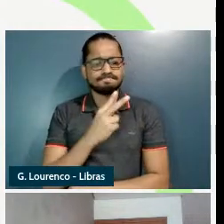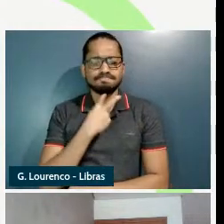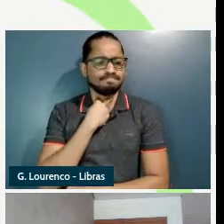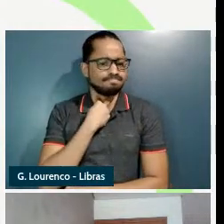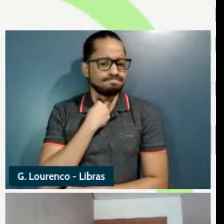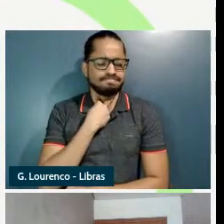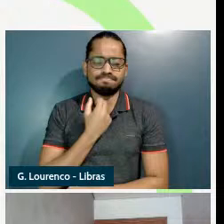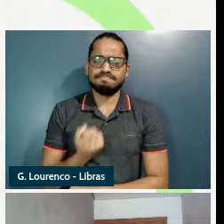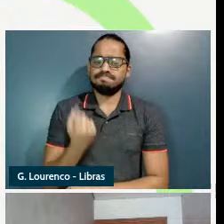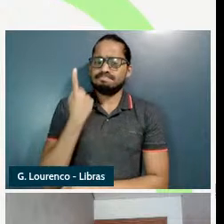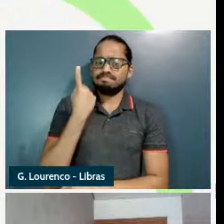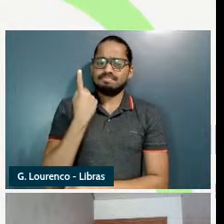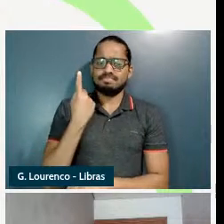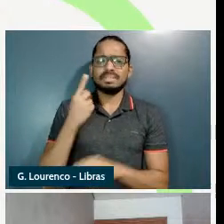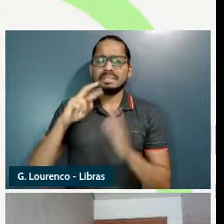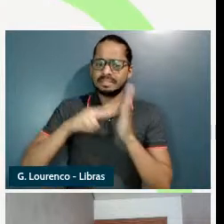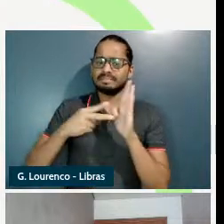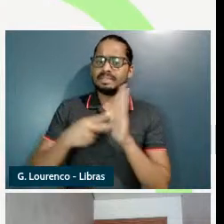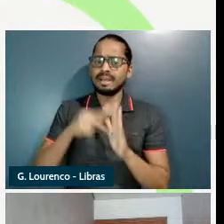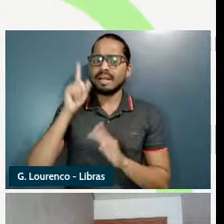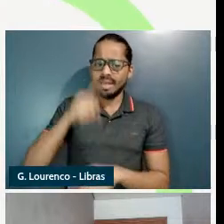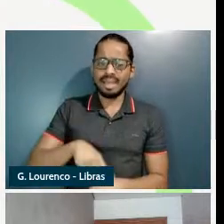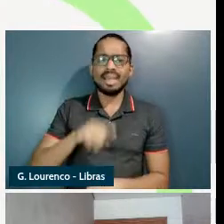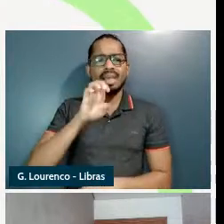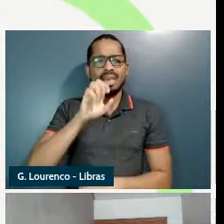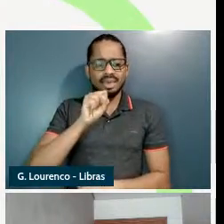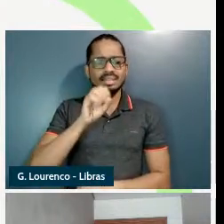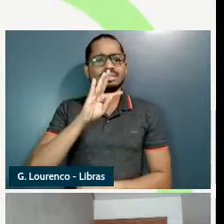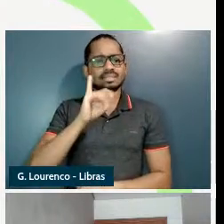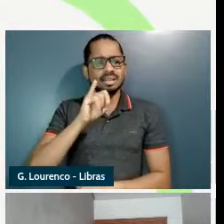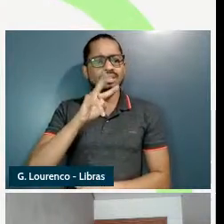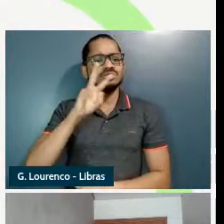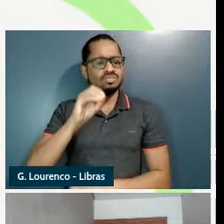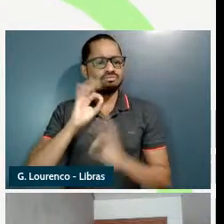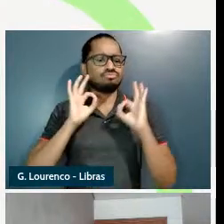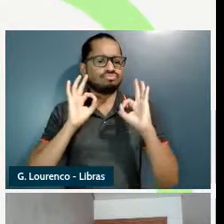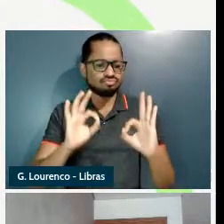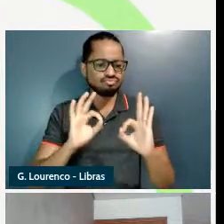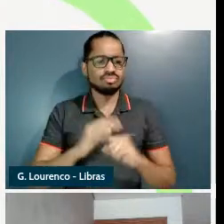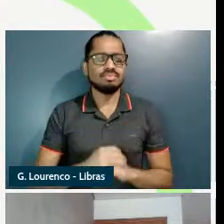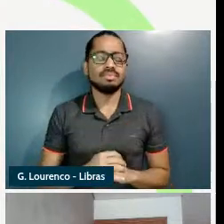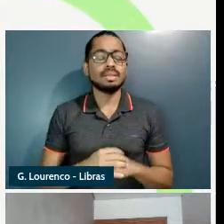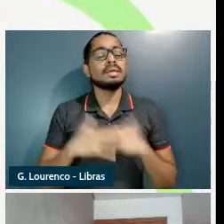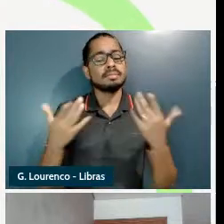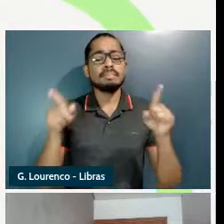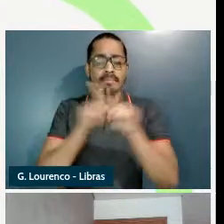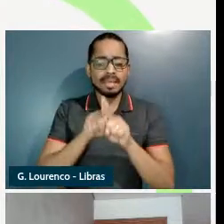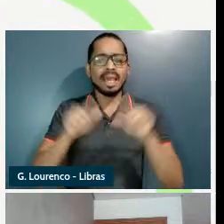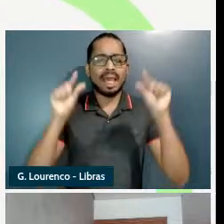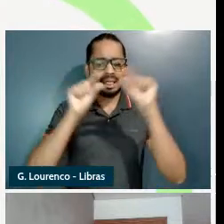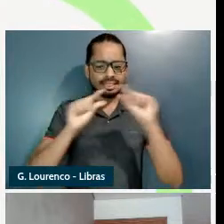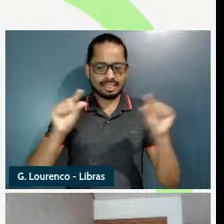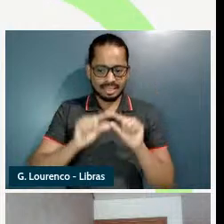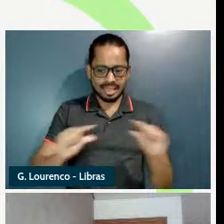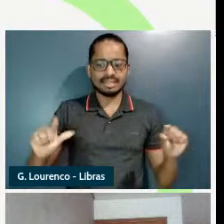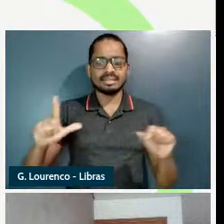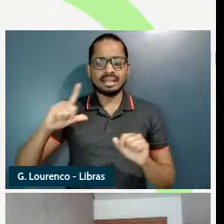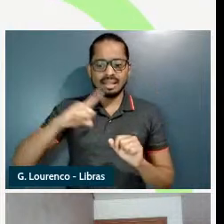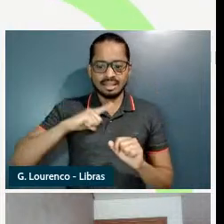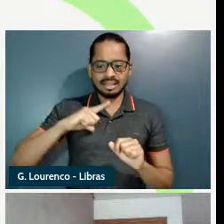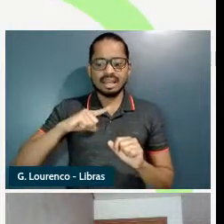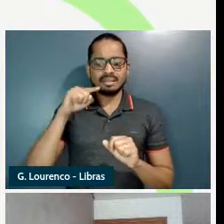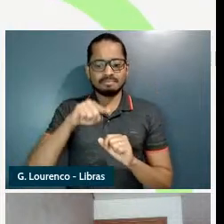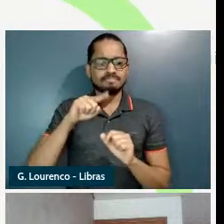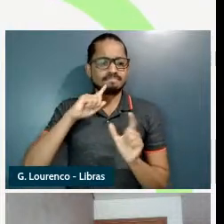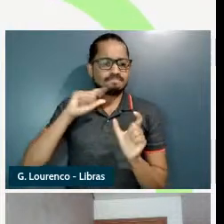é uma evidência da extatividade dessa sentença da mesma forma as sentenças alternadas elas são estranhas